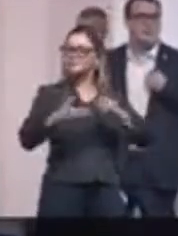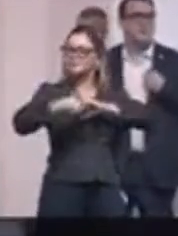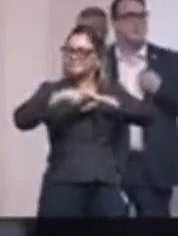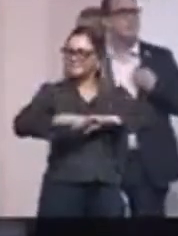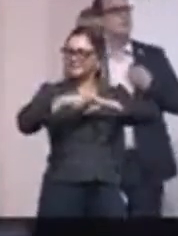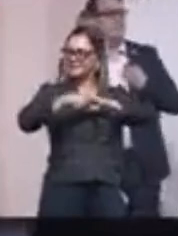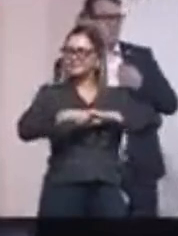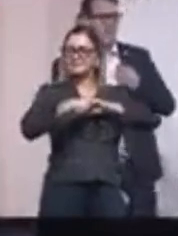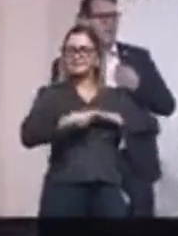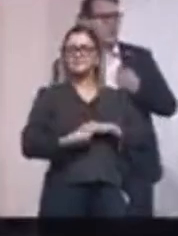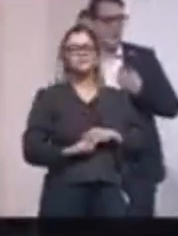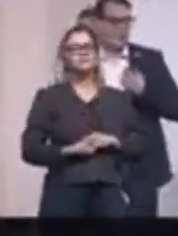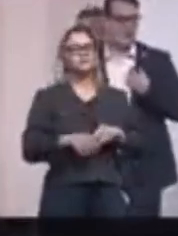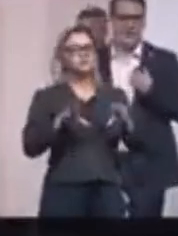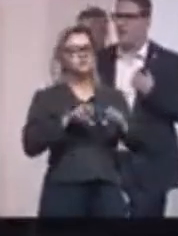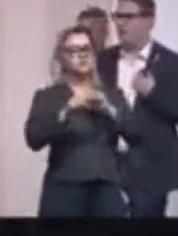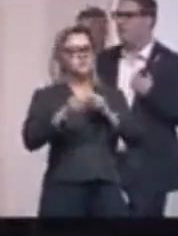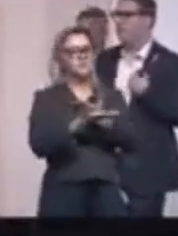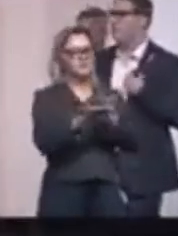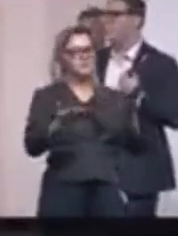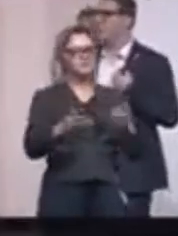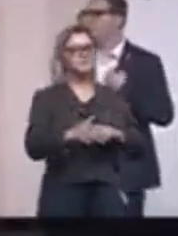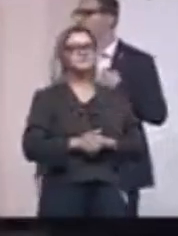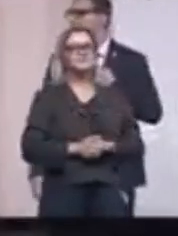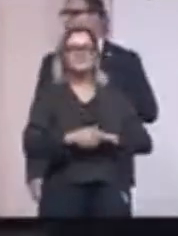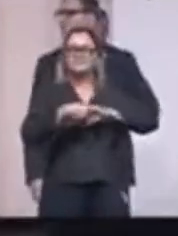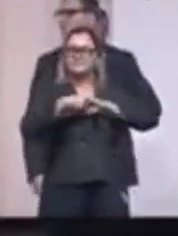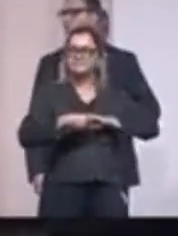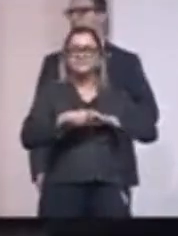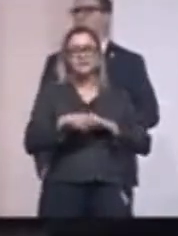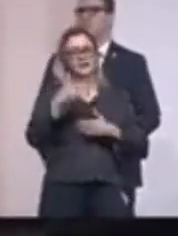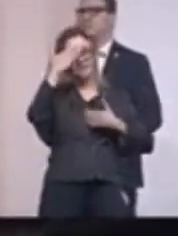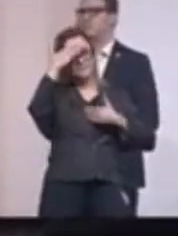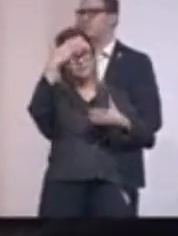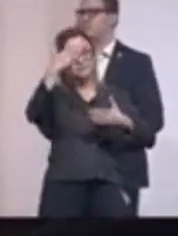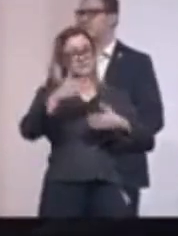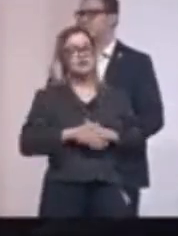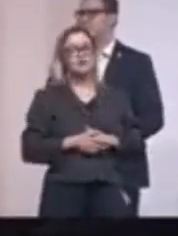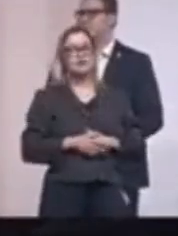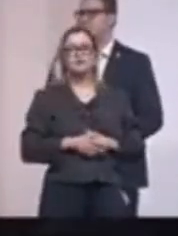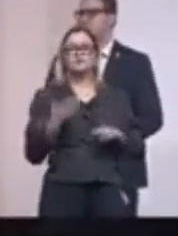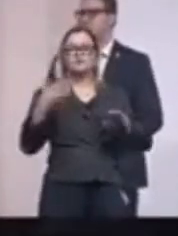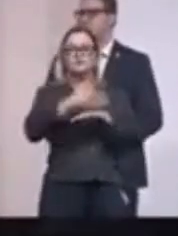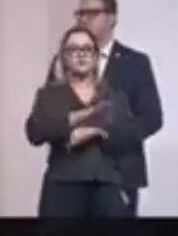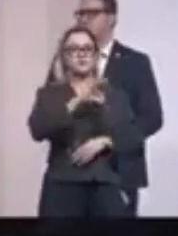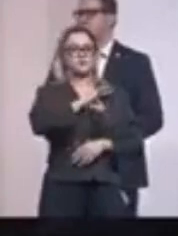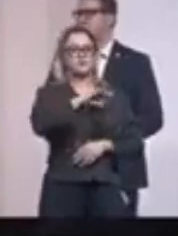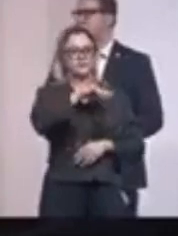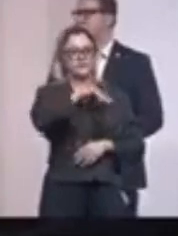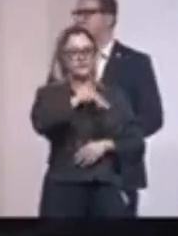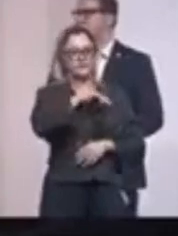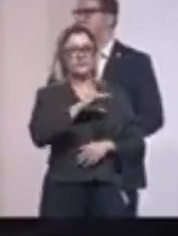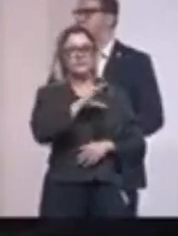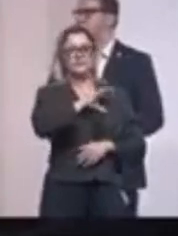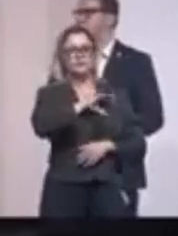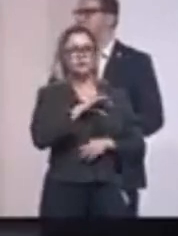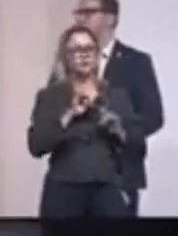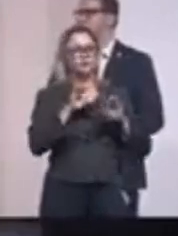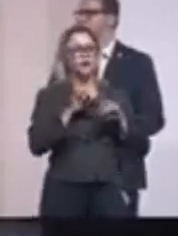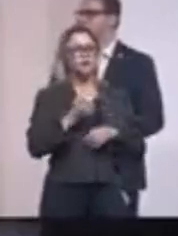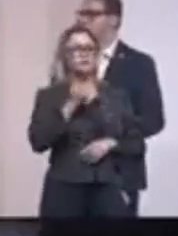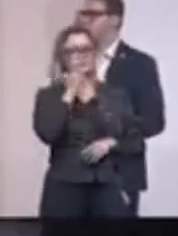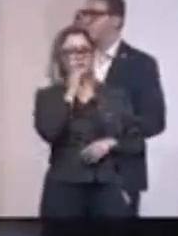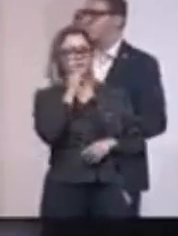parabenizamos os formandos e agradecer aos integrantes das nossas Polícias Militar, Civil, Técnico